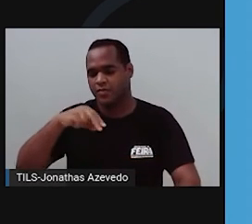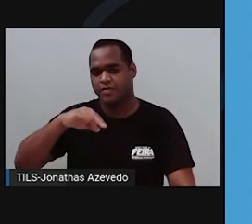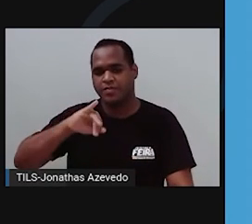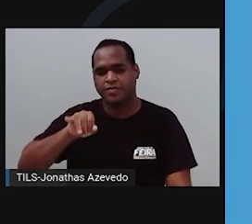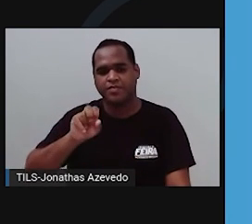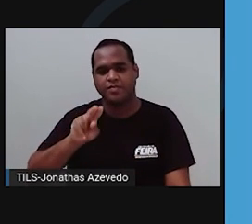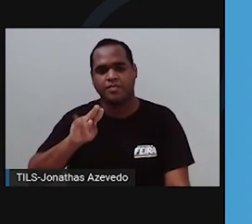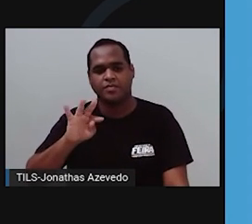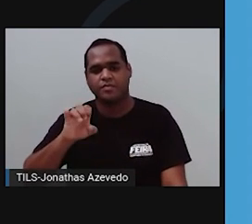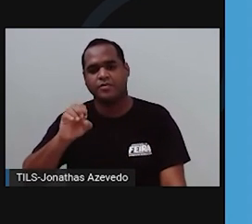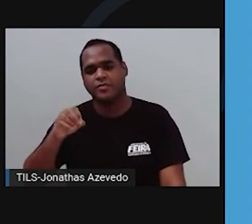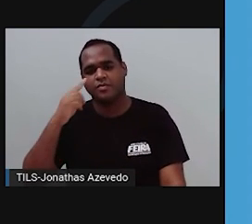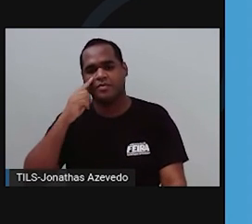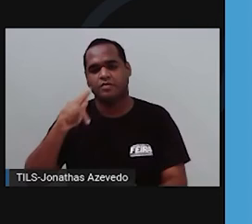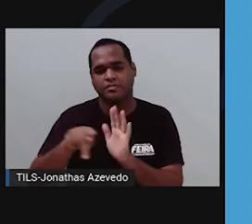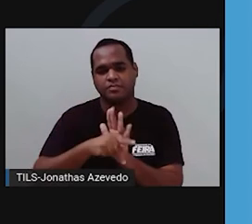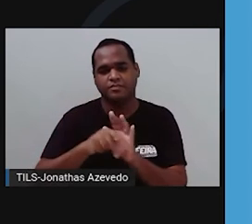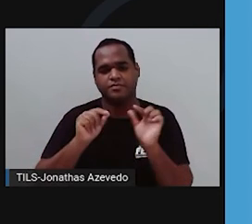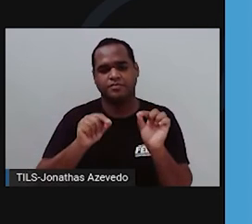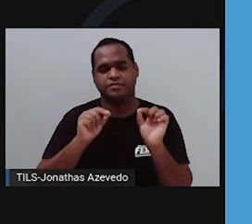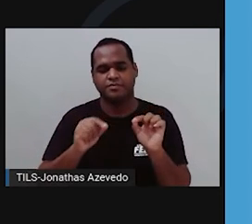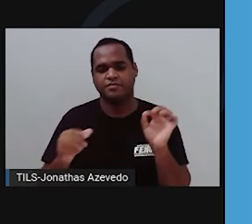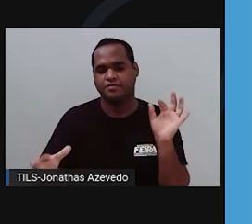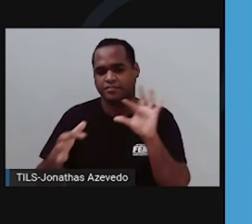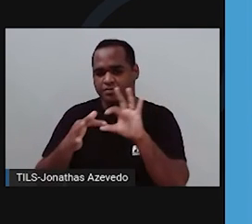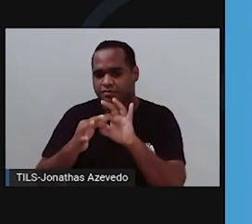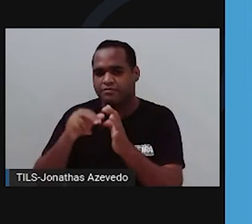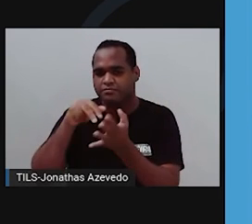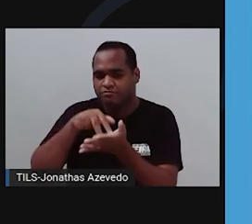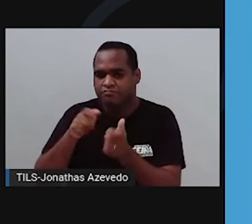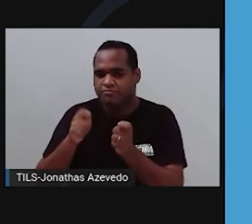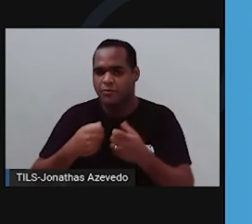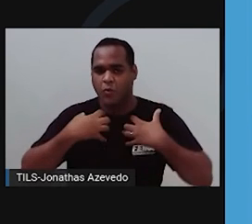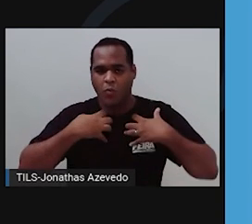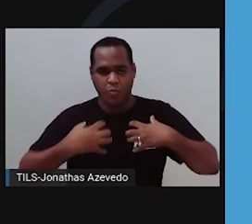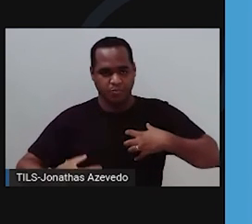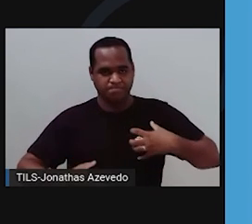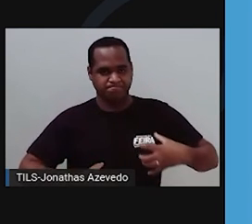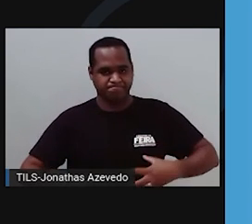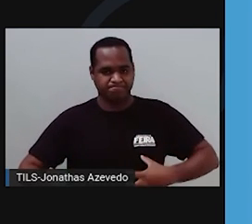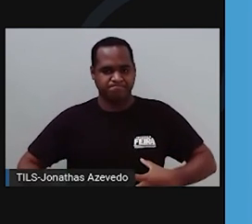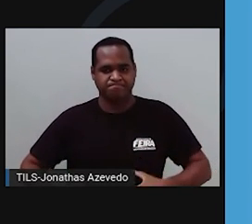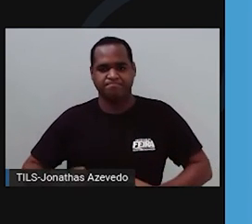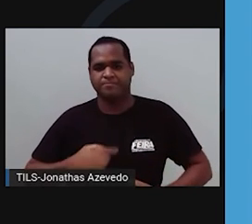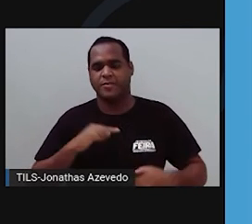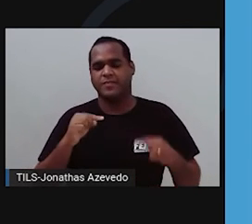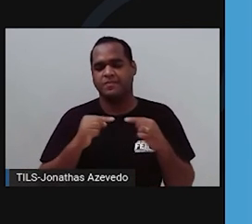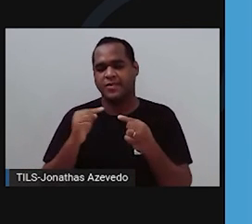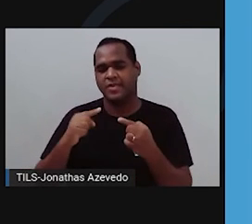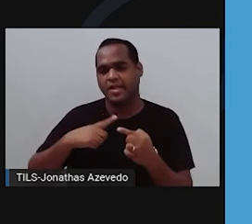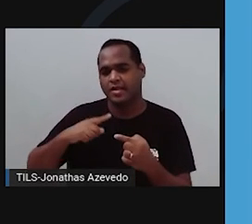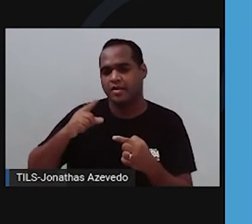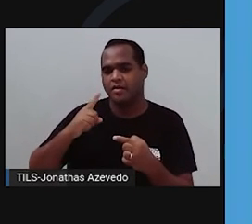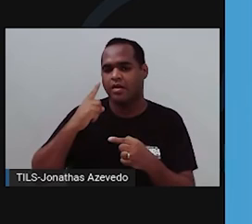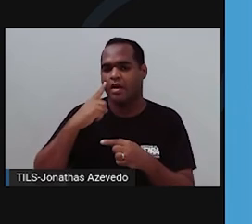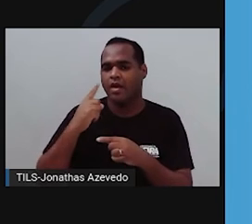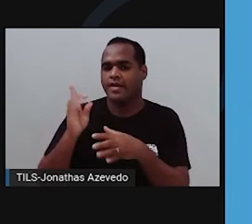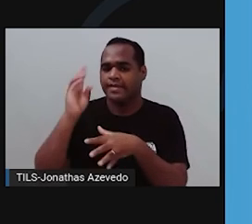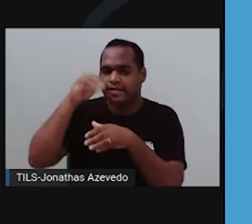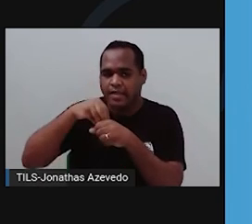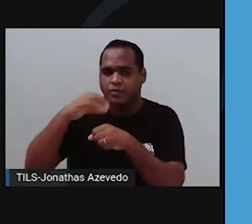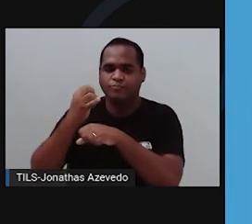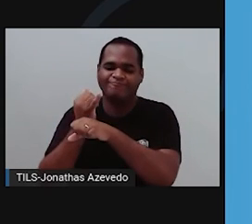propriamente dito, que une da sustentação aos órgãos. O tecido adiposo, formado por células que armazenam